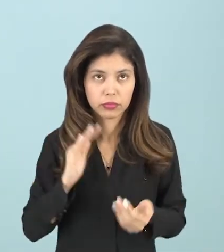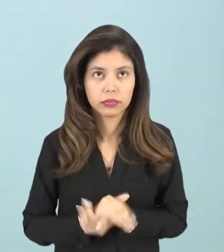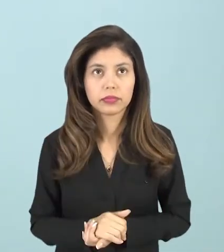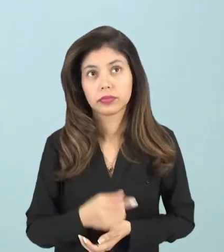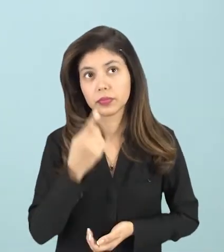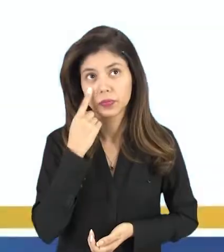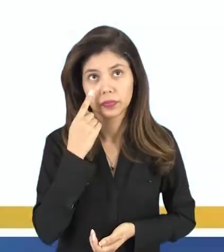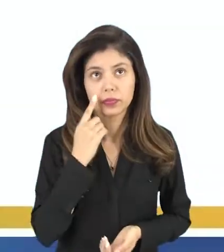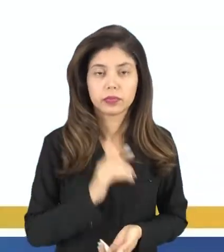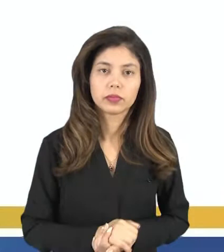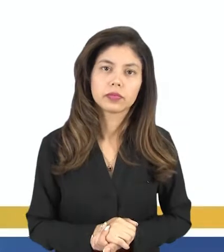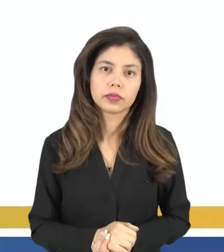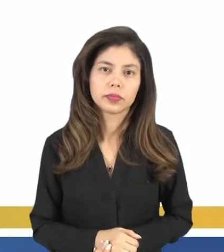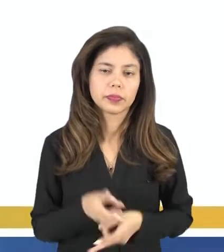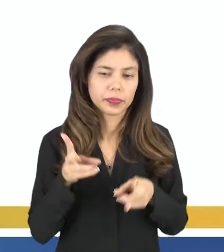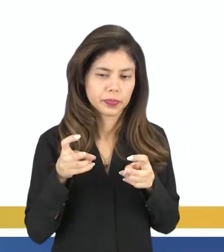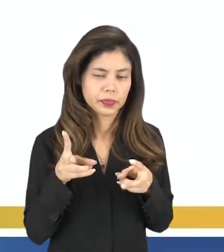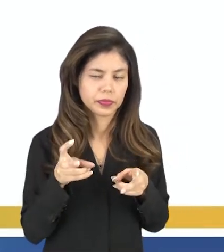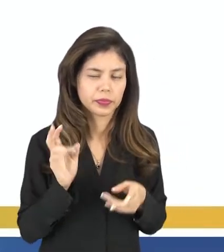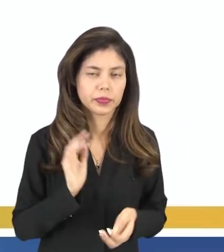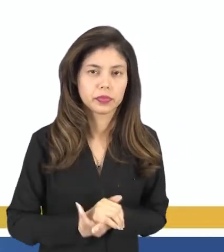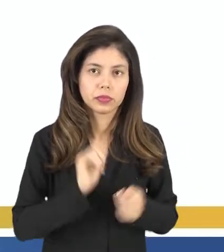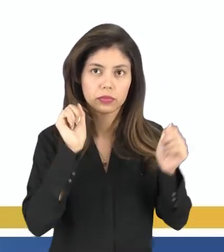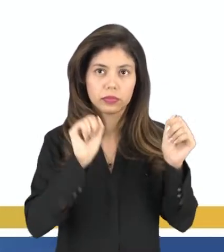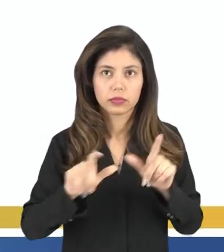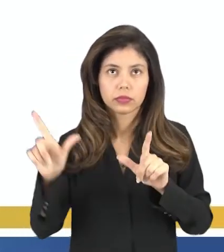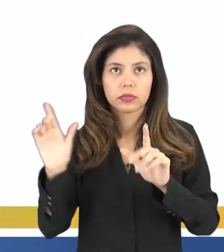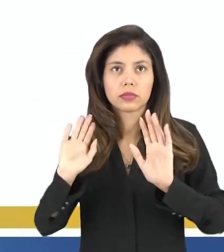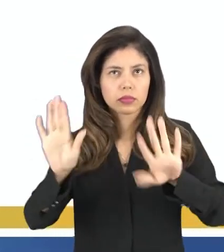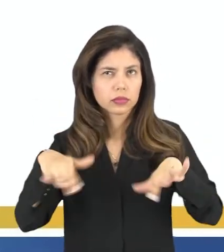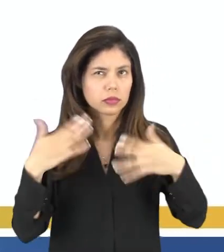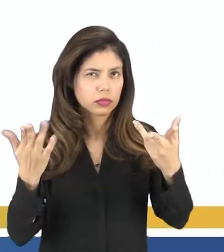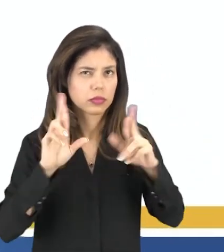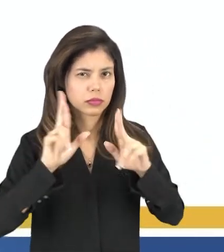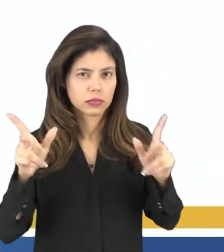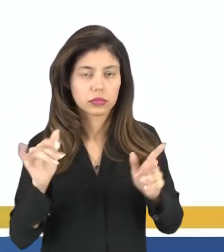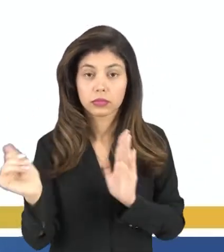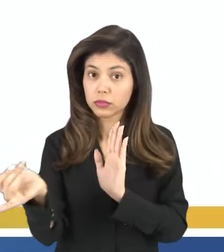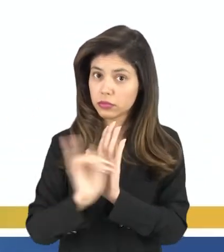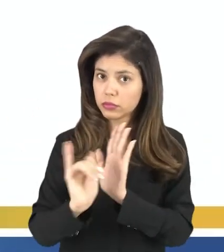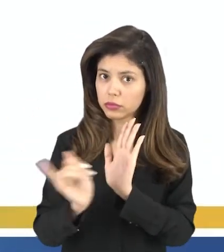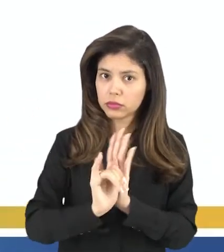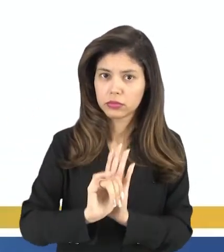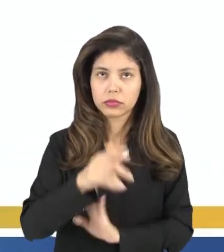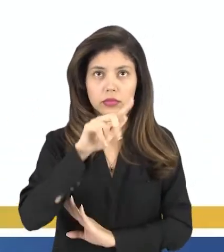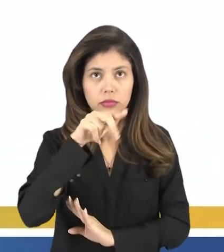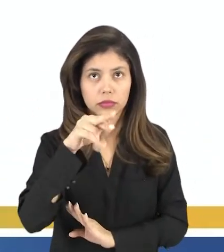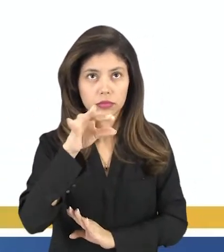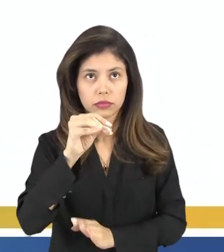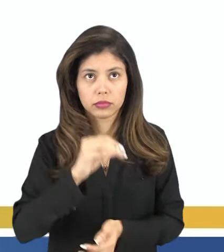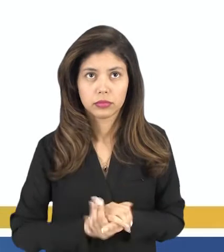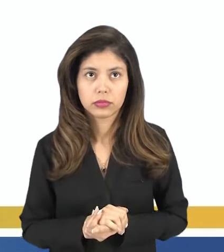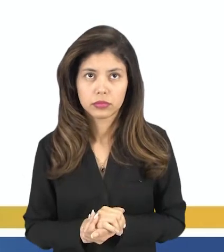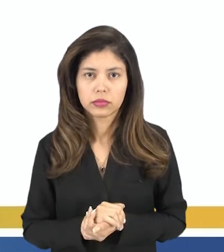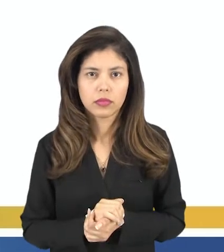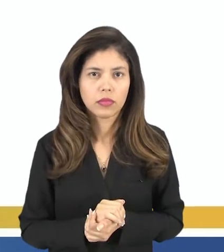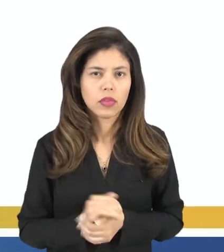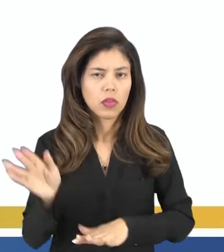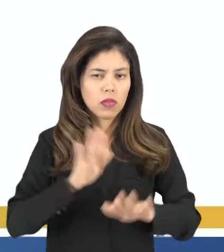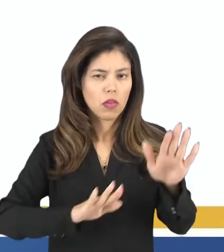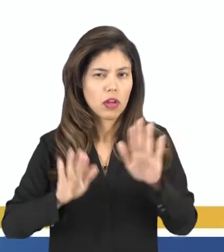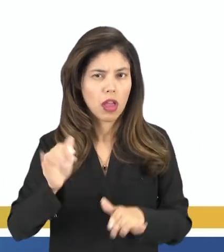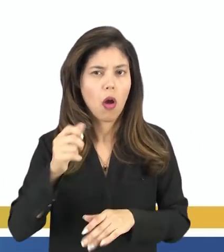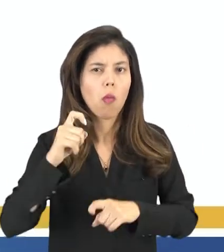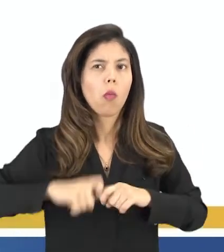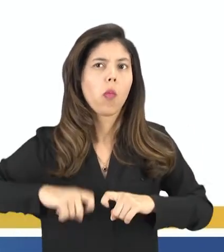Aí nós temos, vocês podem visualizar em tela, qual a diferença entre identidade de gênero e orientação